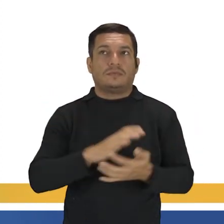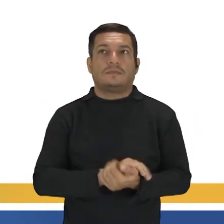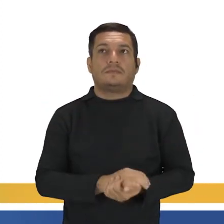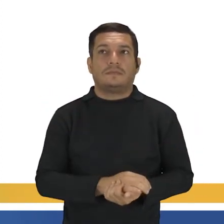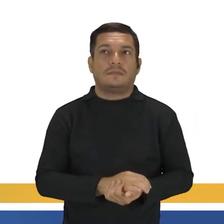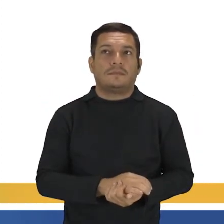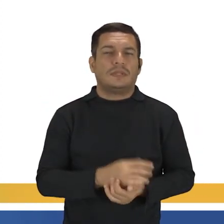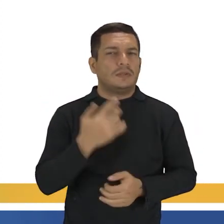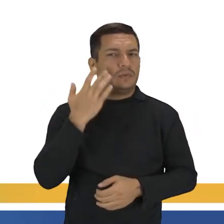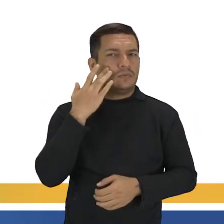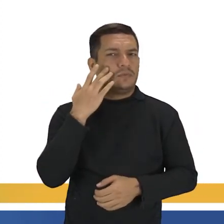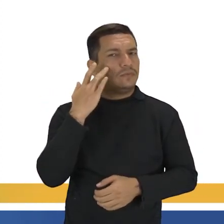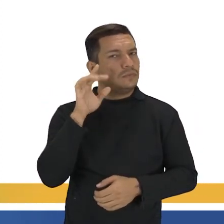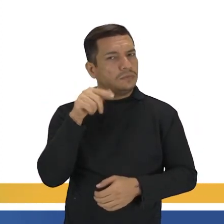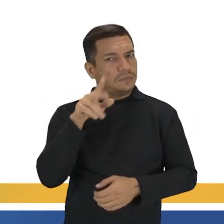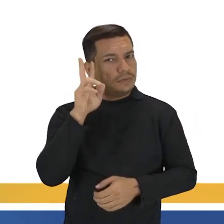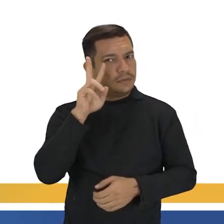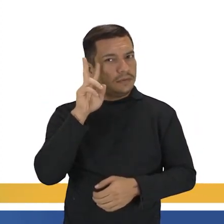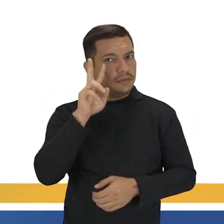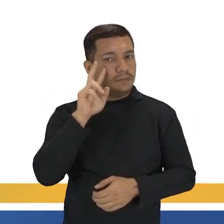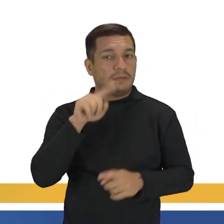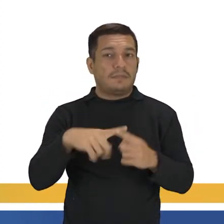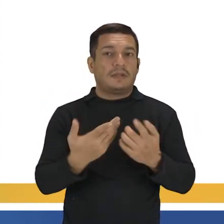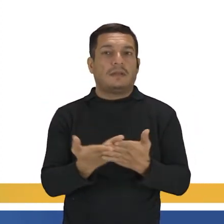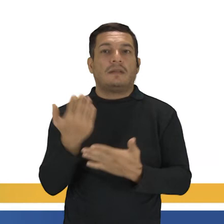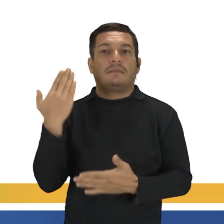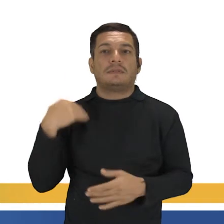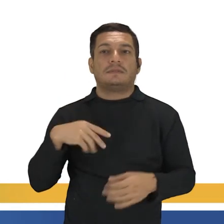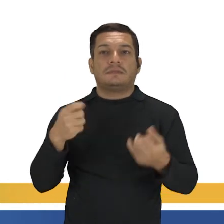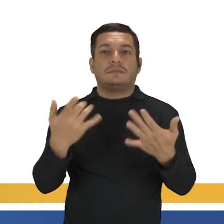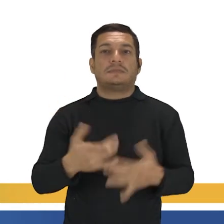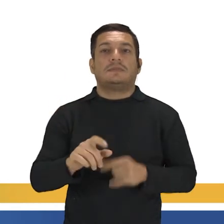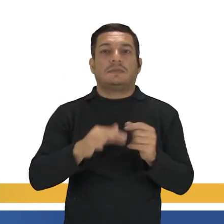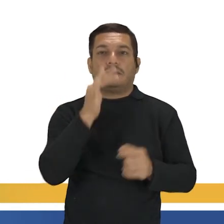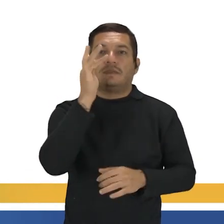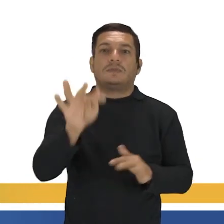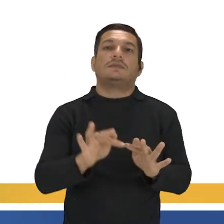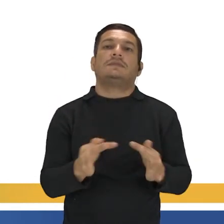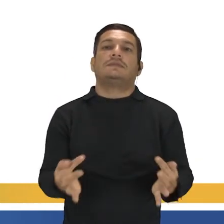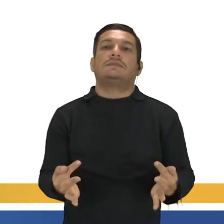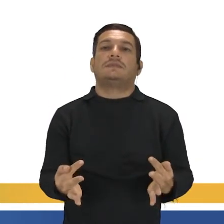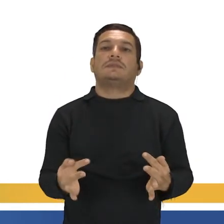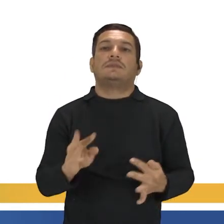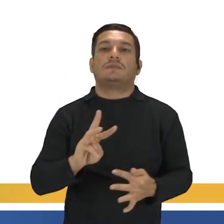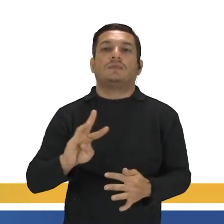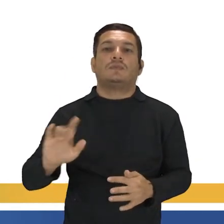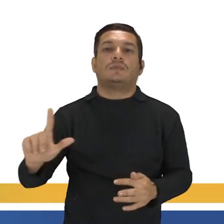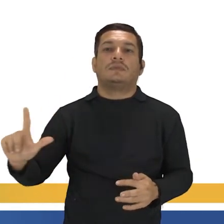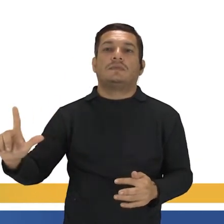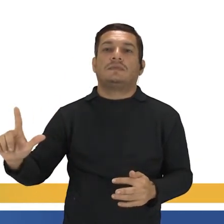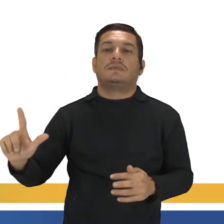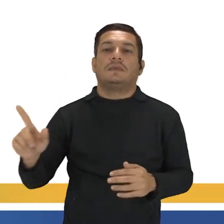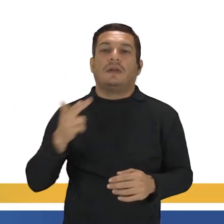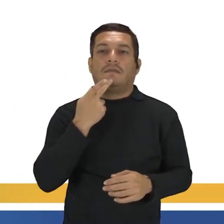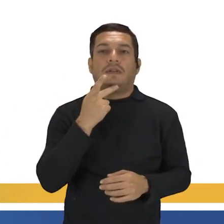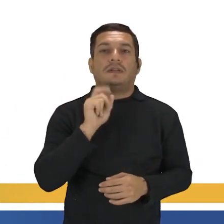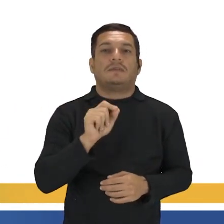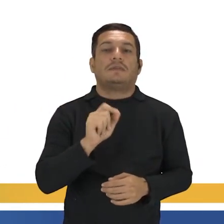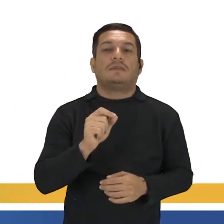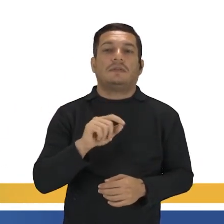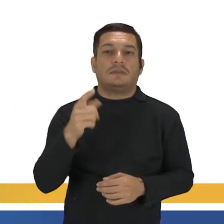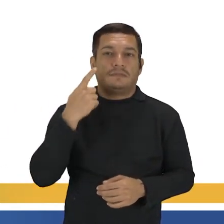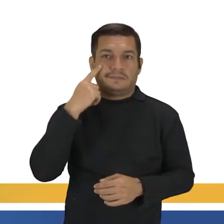Não sei se você lembra, mas na aula passada, quando eu falei sobre o futuro simples com Will, futuro com Will, eu falei sobre